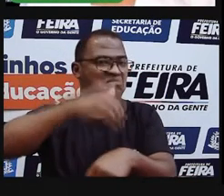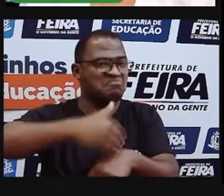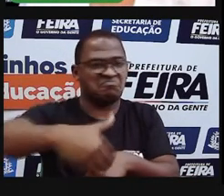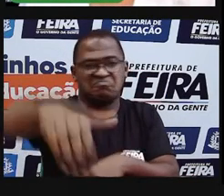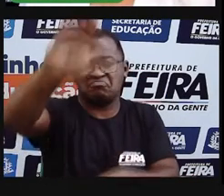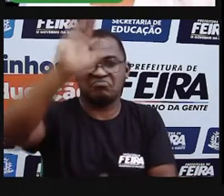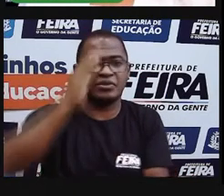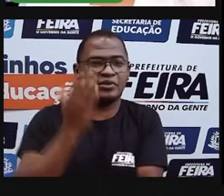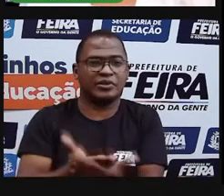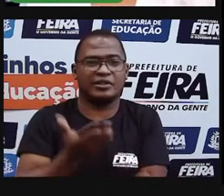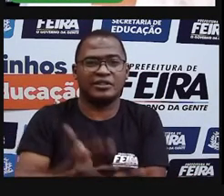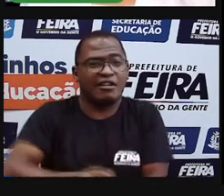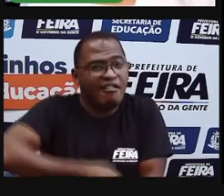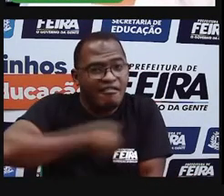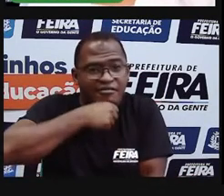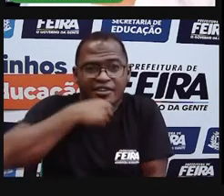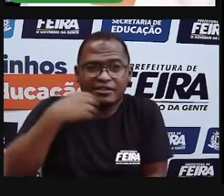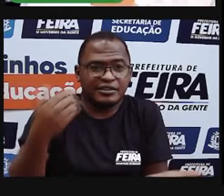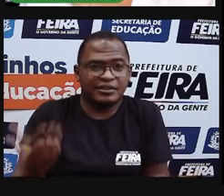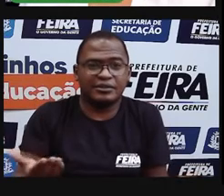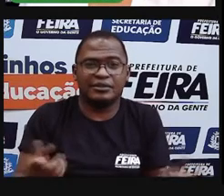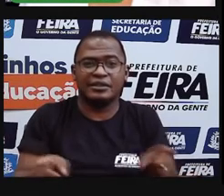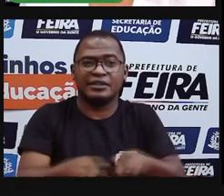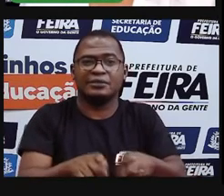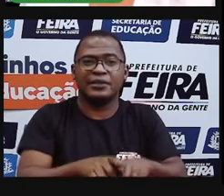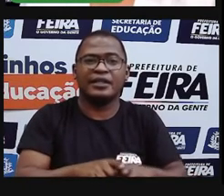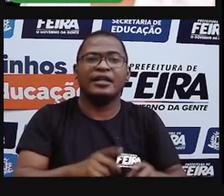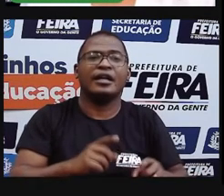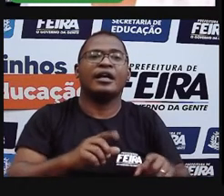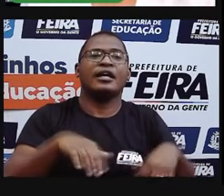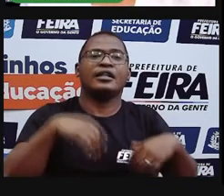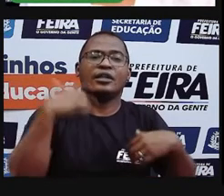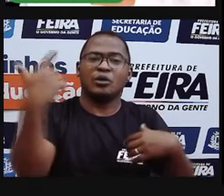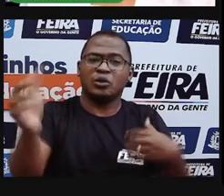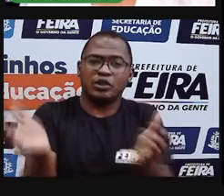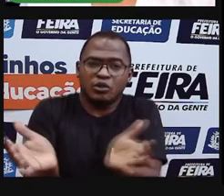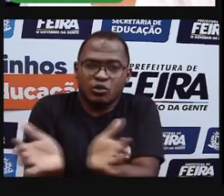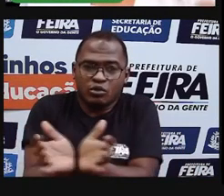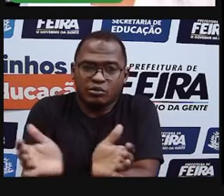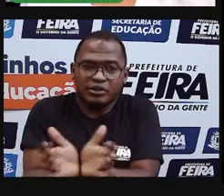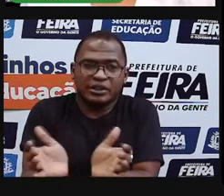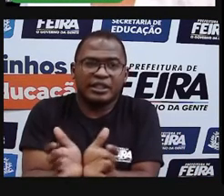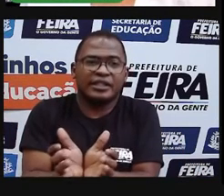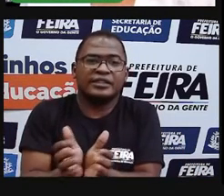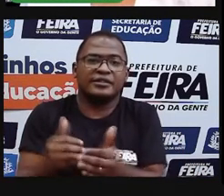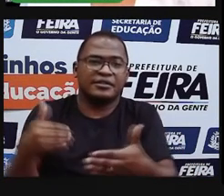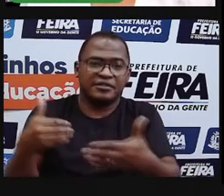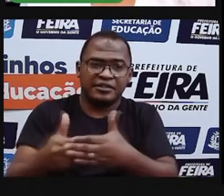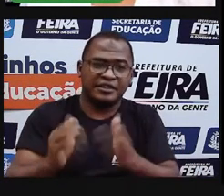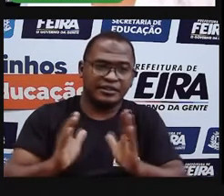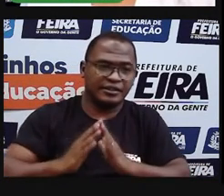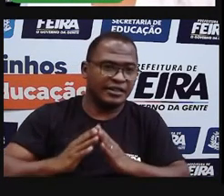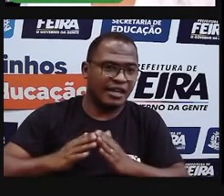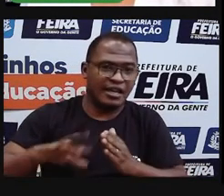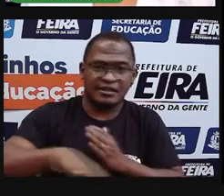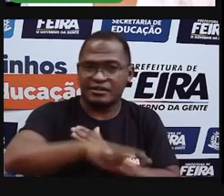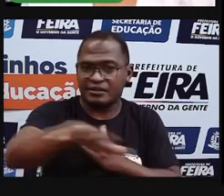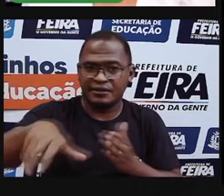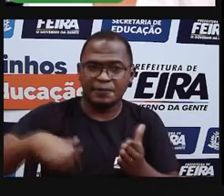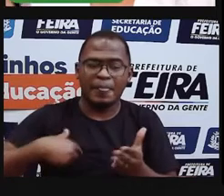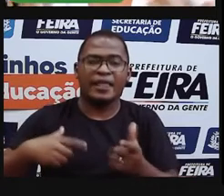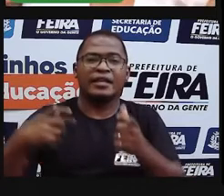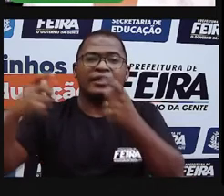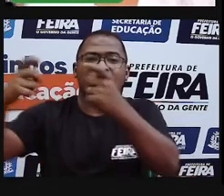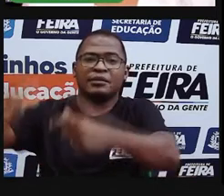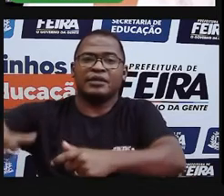Temos também a comunidade da vizinhança, são aquelas pessoas mais próximas de nós. O bairro, o distrito, né? Às vezes, a gente mora num